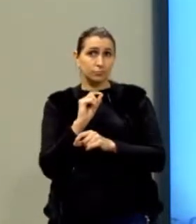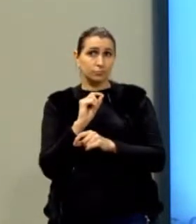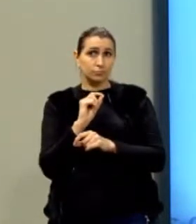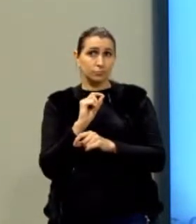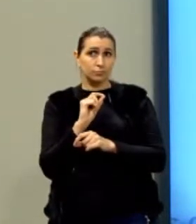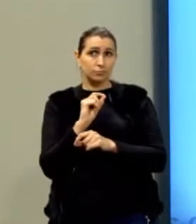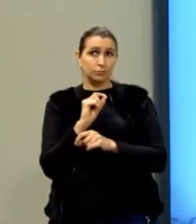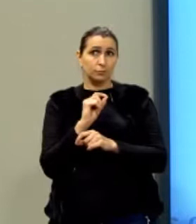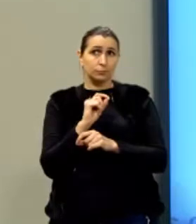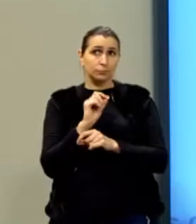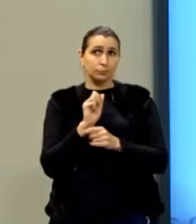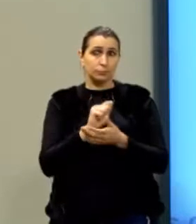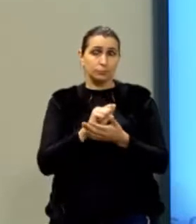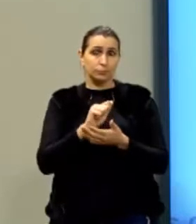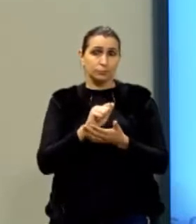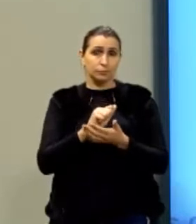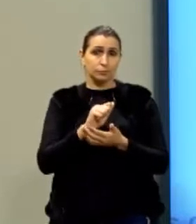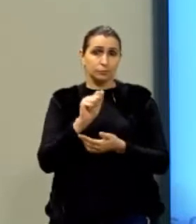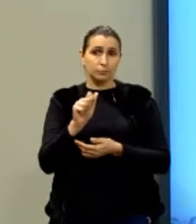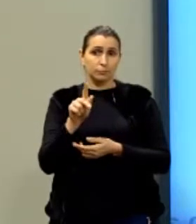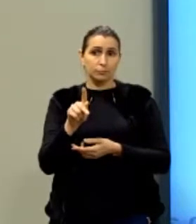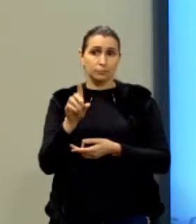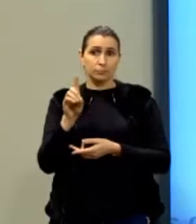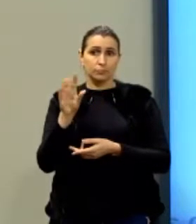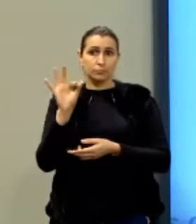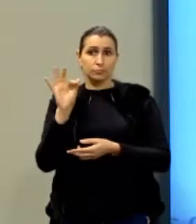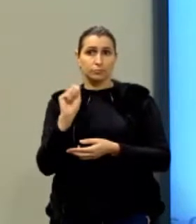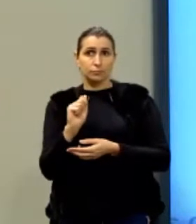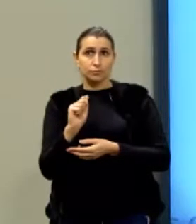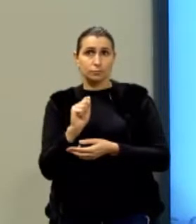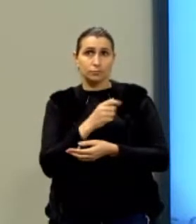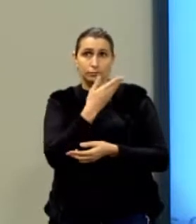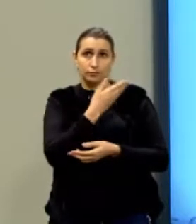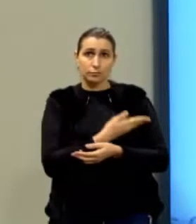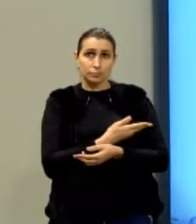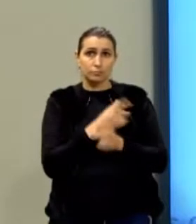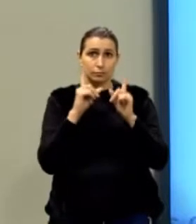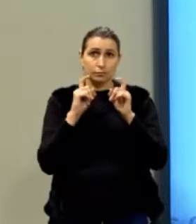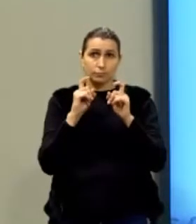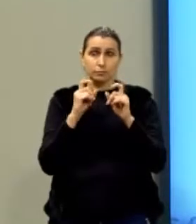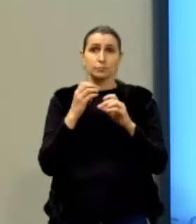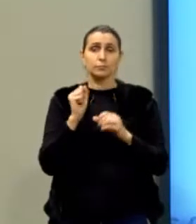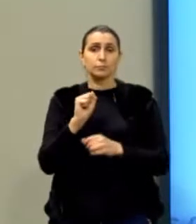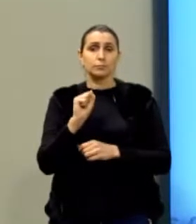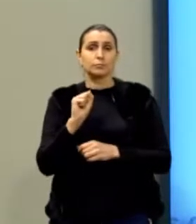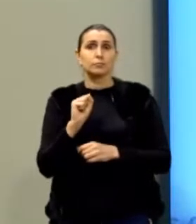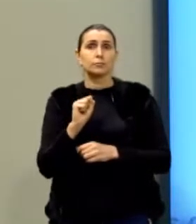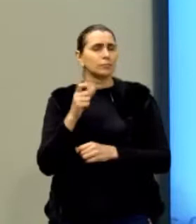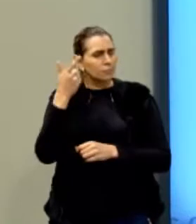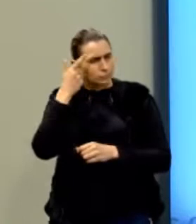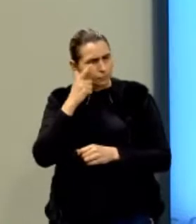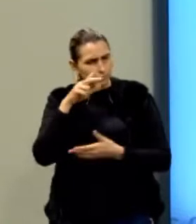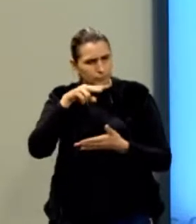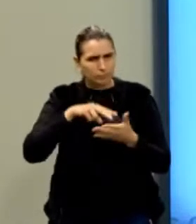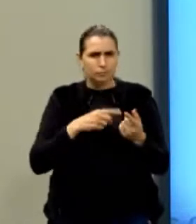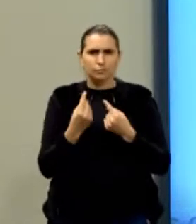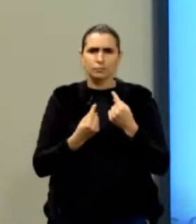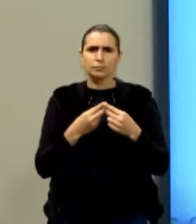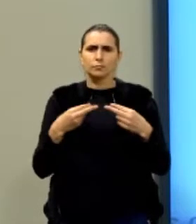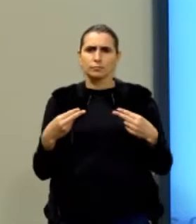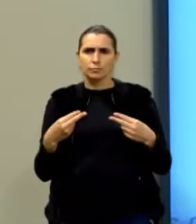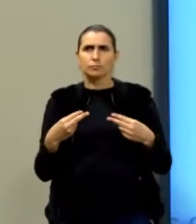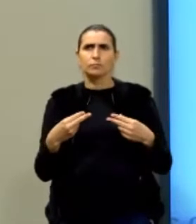peguei esse arquivo em PDF e aí passei para a foto para colocar aqui para vocês no slide. Então, se vocês não conseguirem ver alguma coisa,